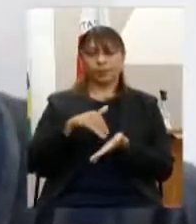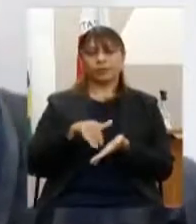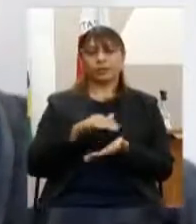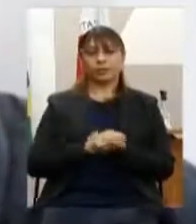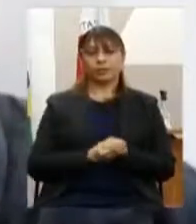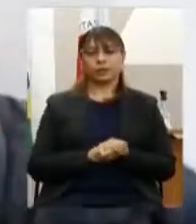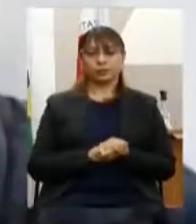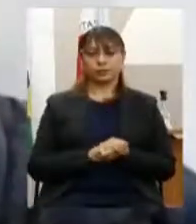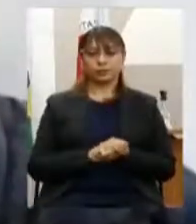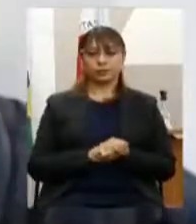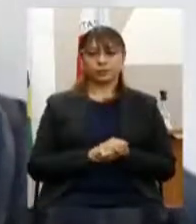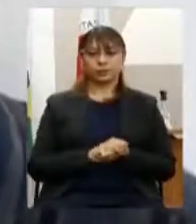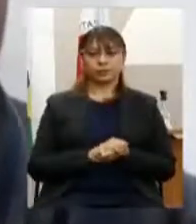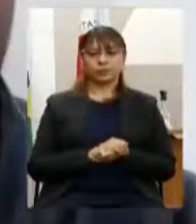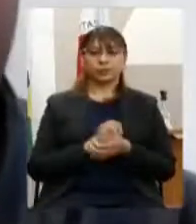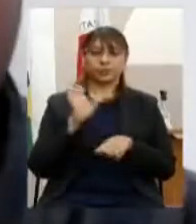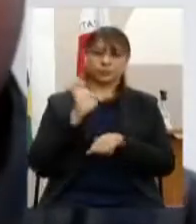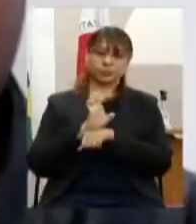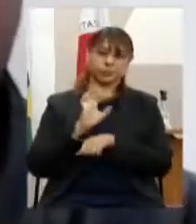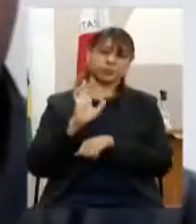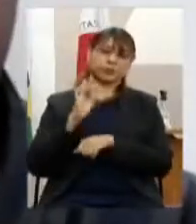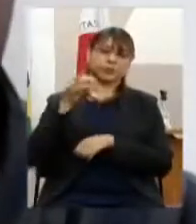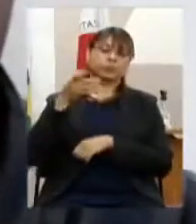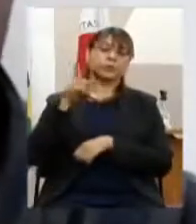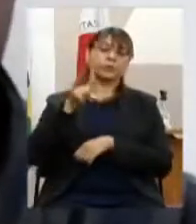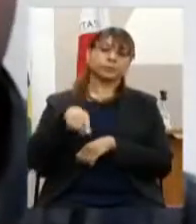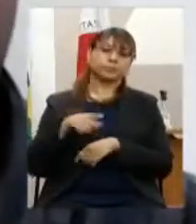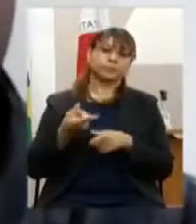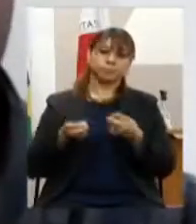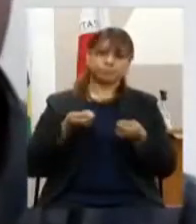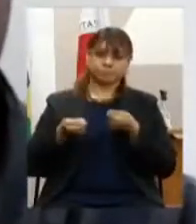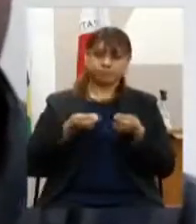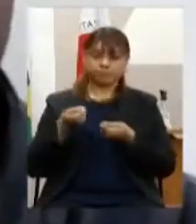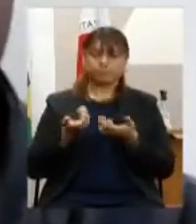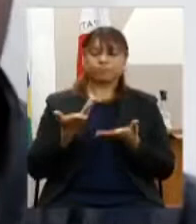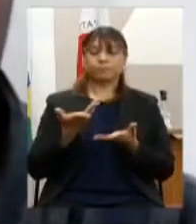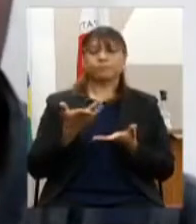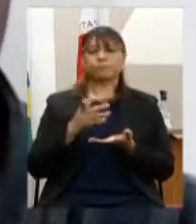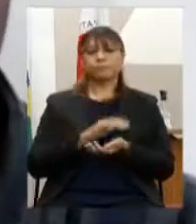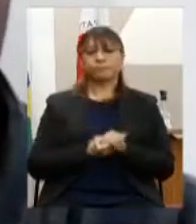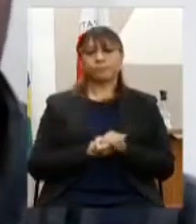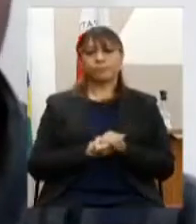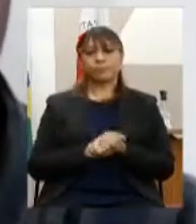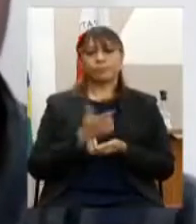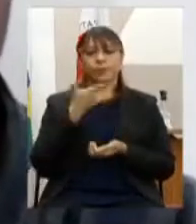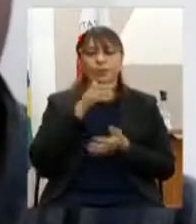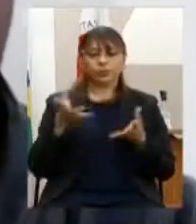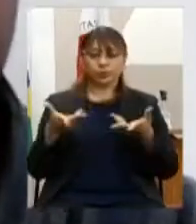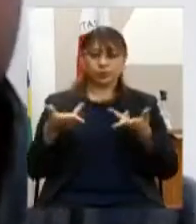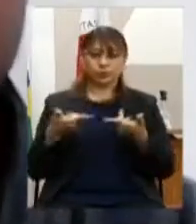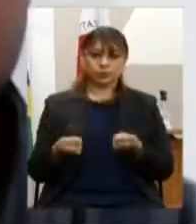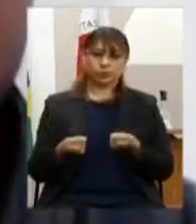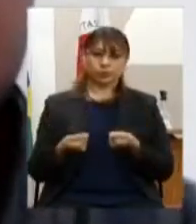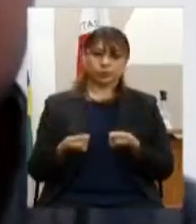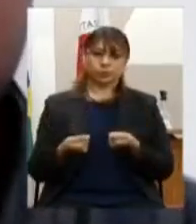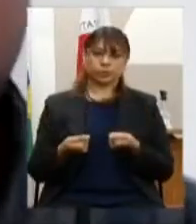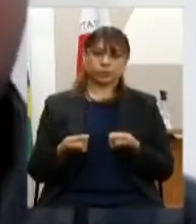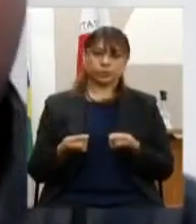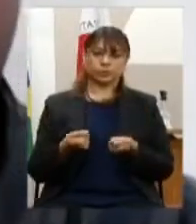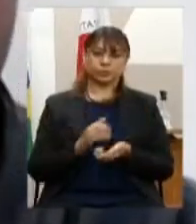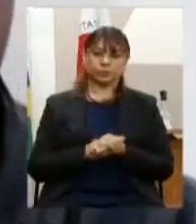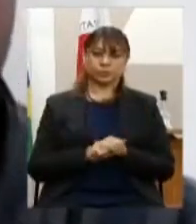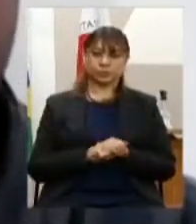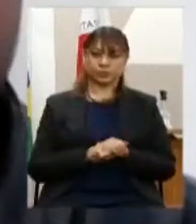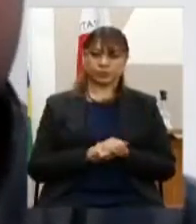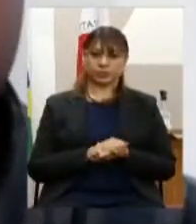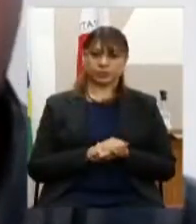e a Secretaria do Estado da Fazenda a adoção de providências para que sejam aprimorados os benefícios tributários